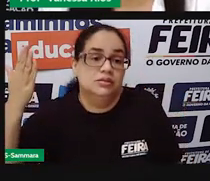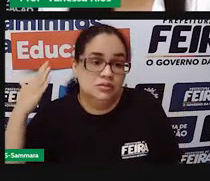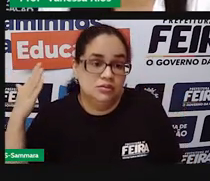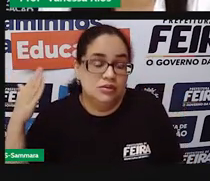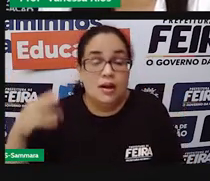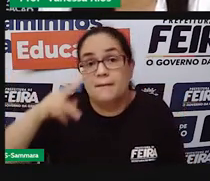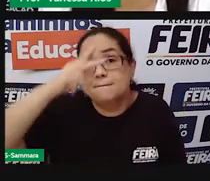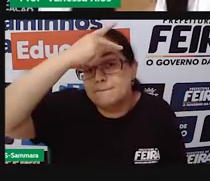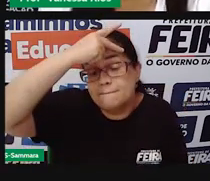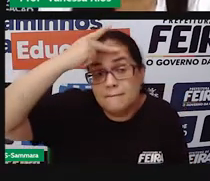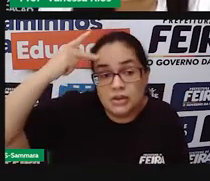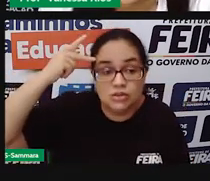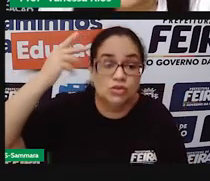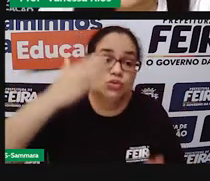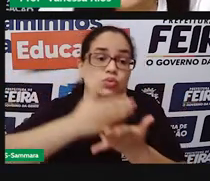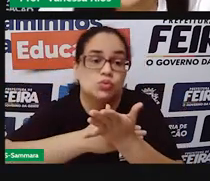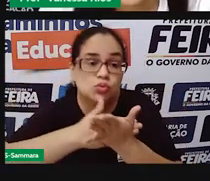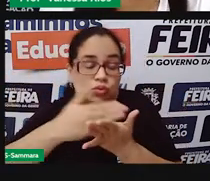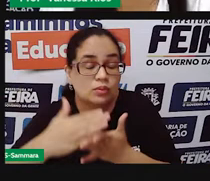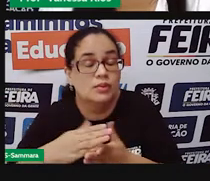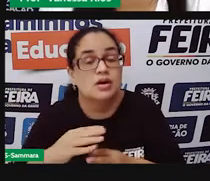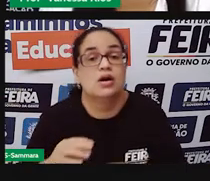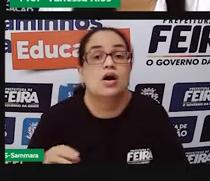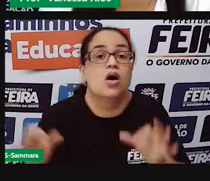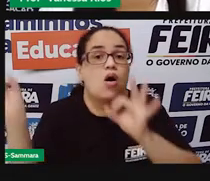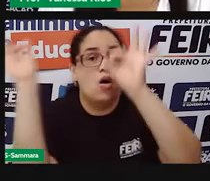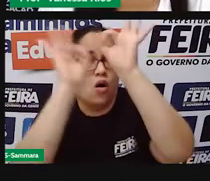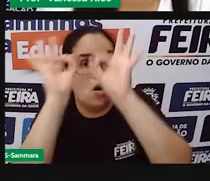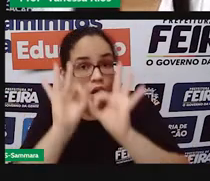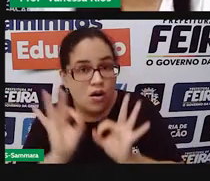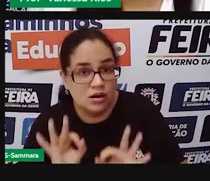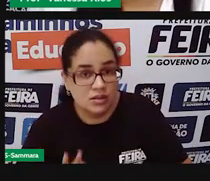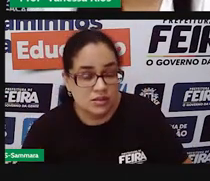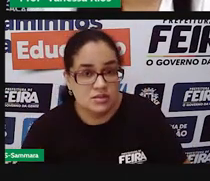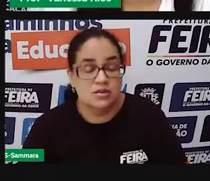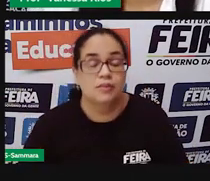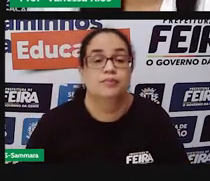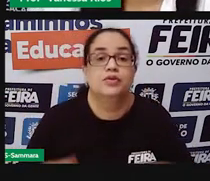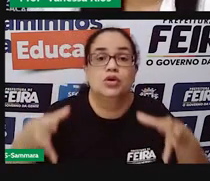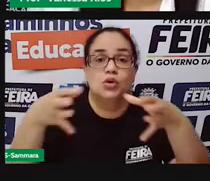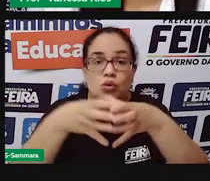as pessoas começaram a se organizar enquanto grupos sociais.